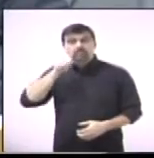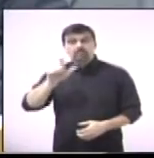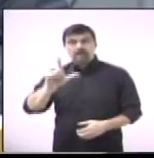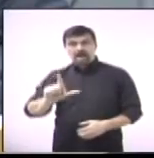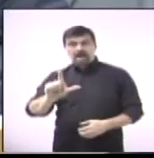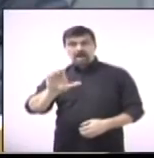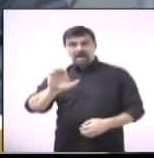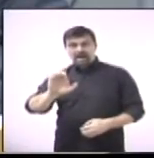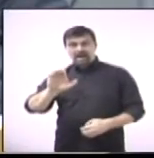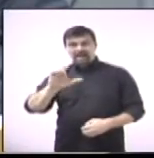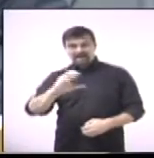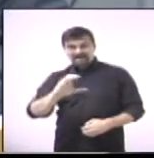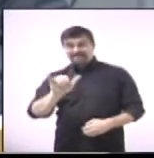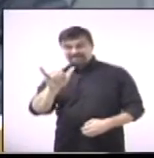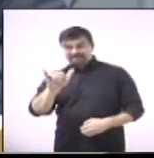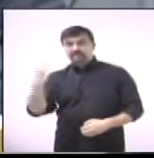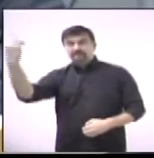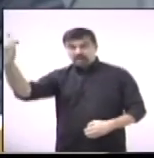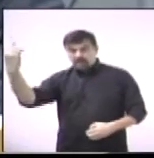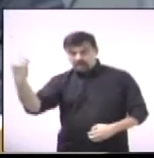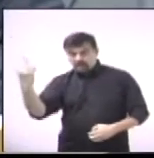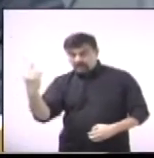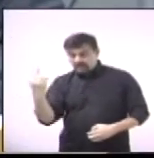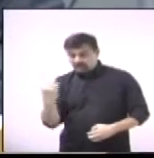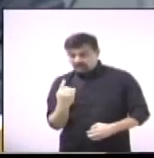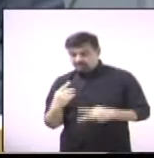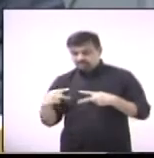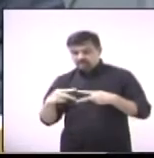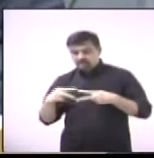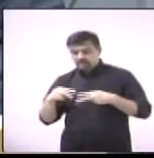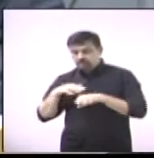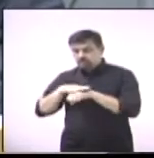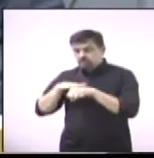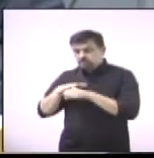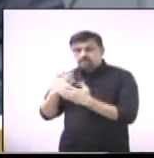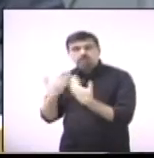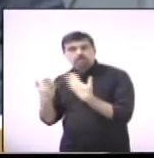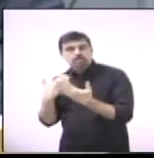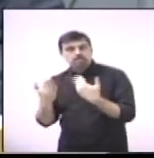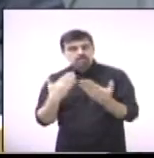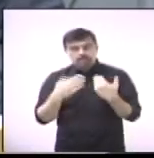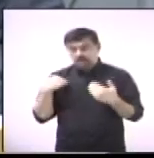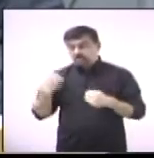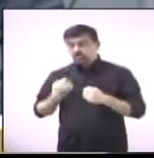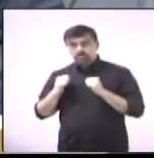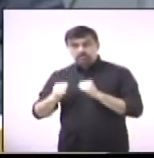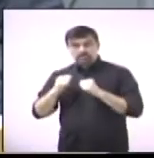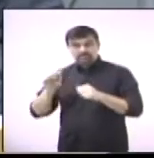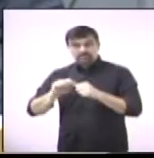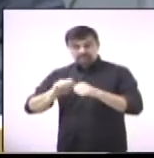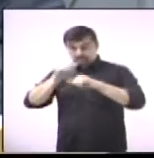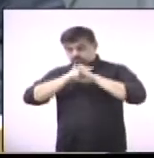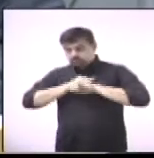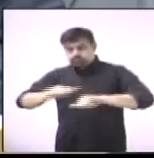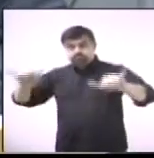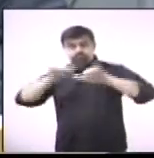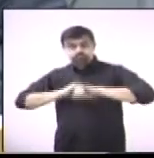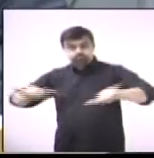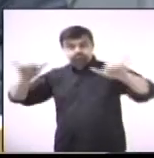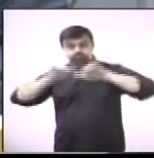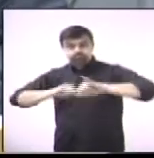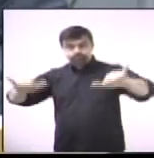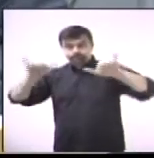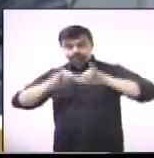aqui em Paulínia para conversar conosco, fazer uma atividade aqui, que a gente pudesse fazer o lançamento aqui da frente parlamentar,